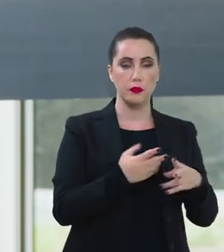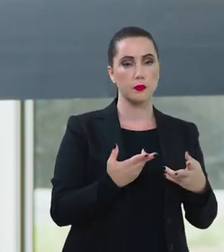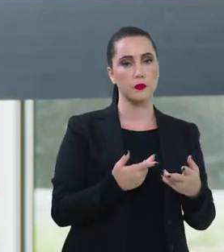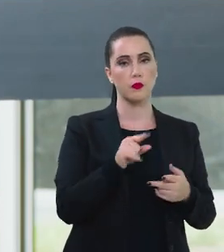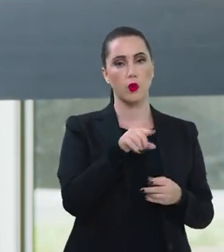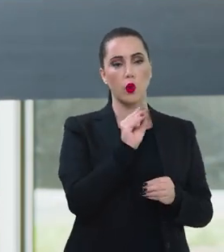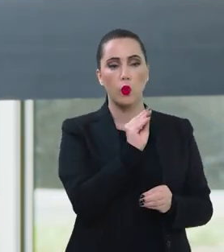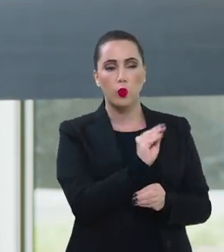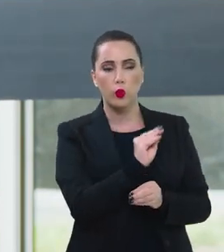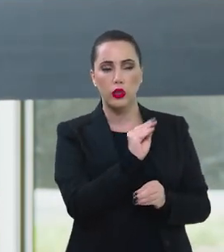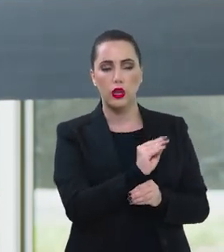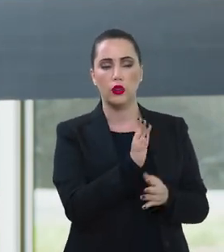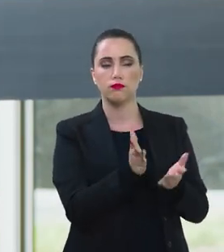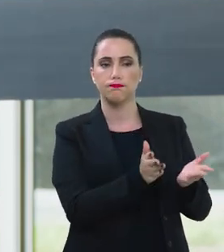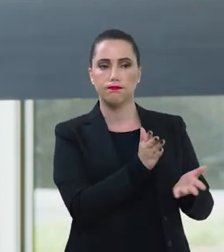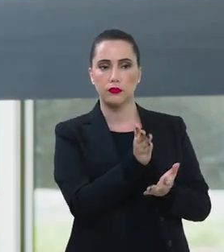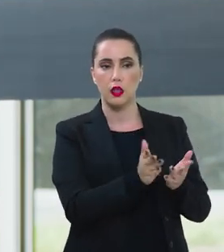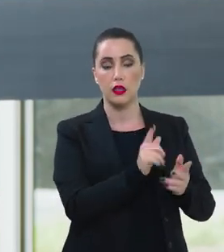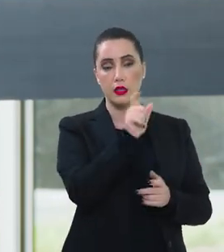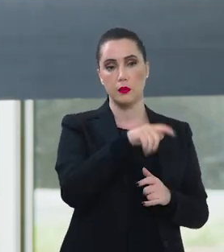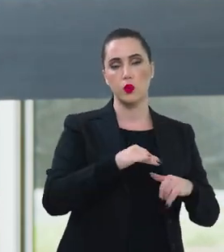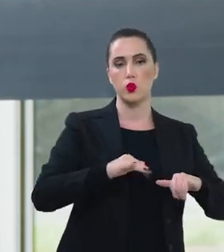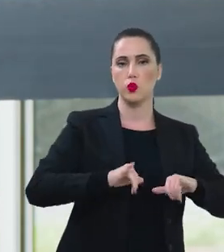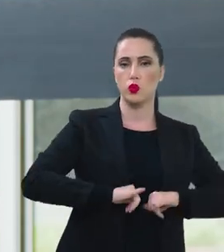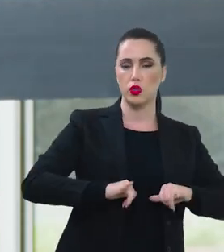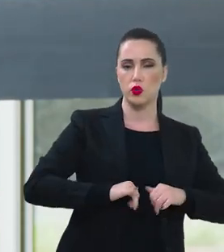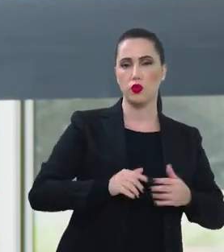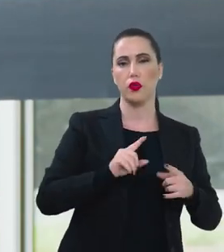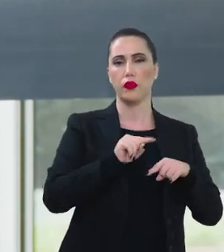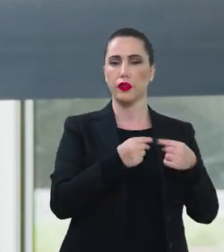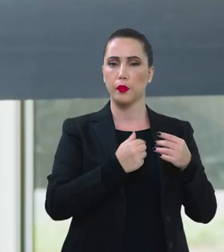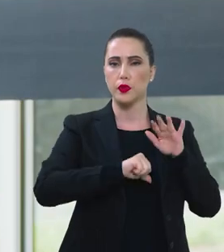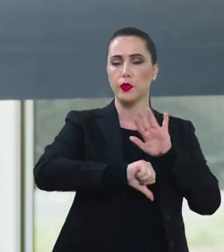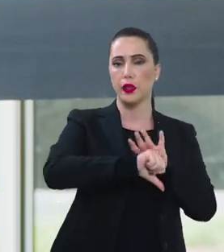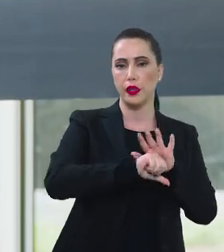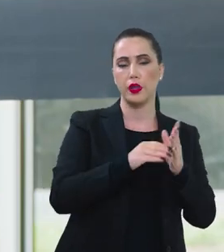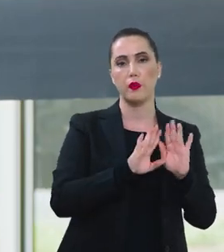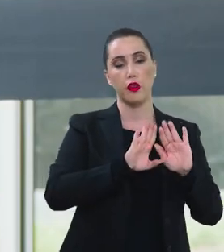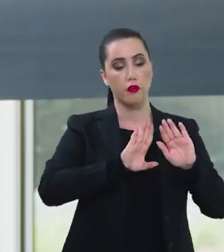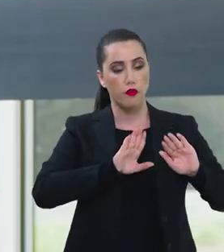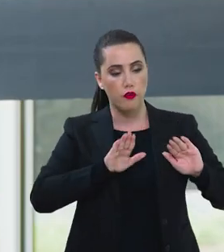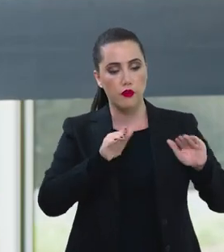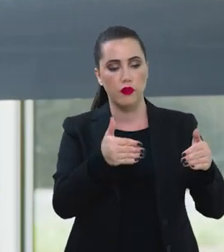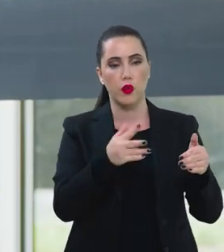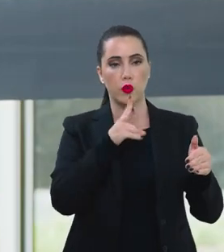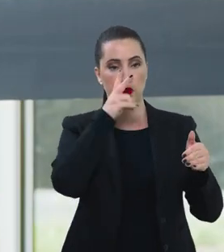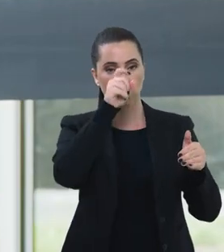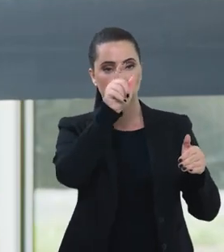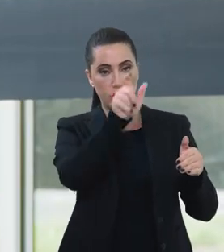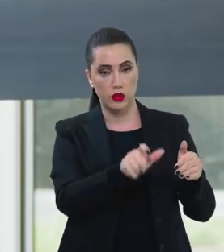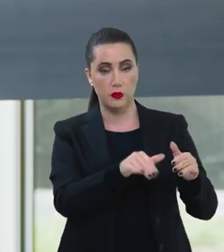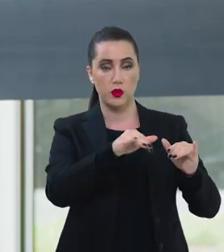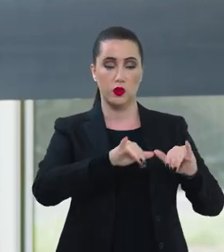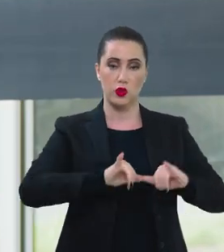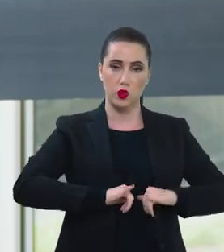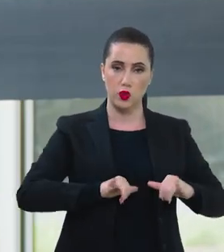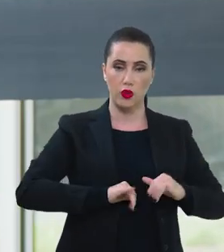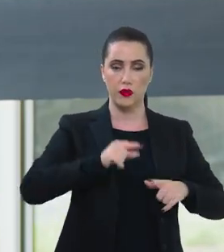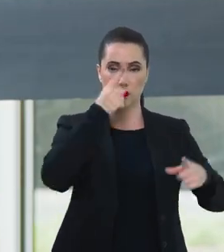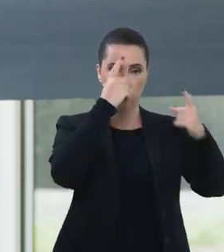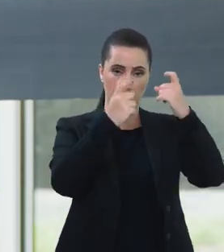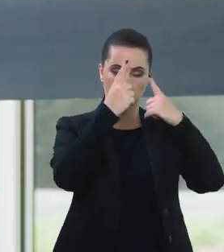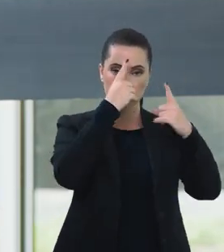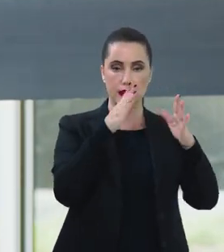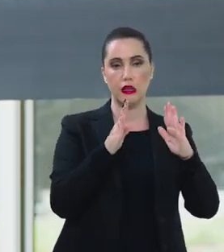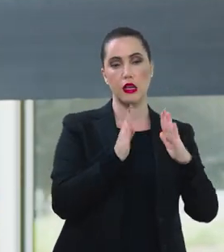egressos, o atendimento ao acompanhamento às vítimas da criminalidade, e aí um foco muito forte nas